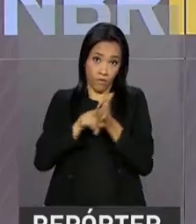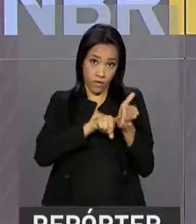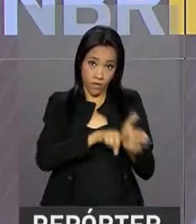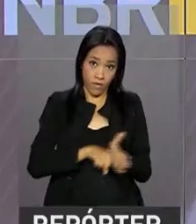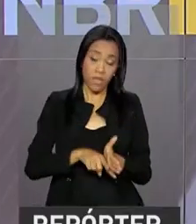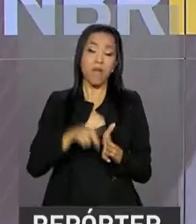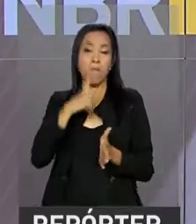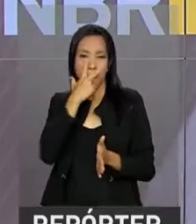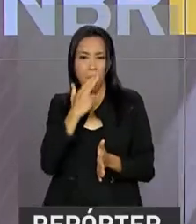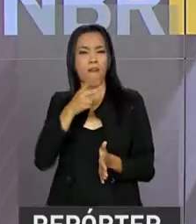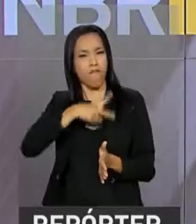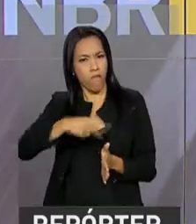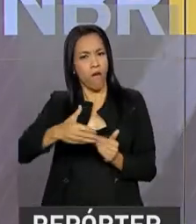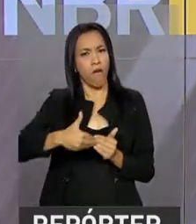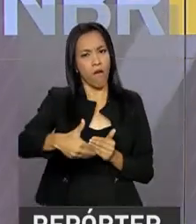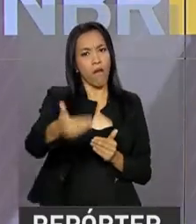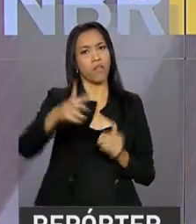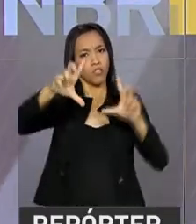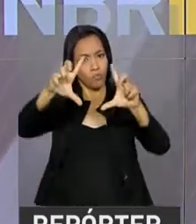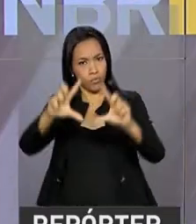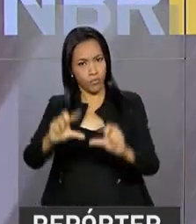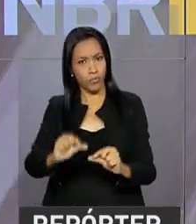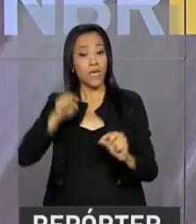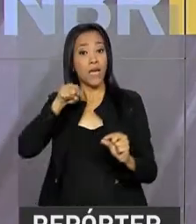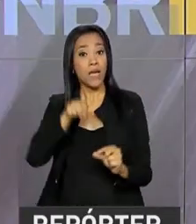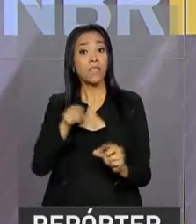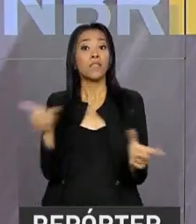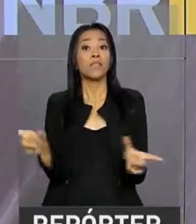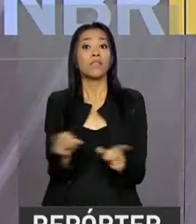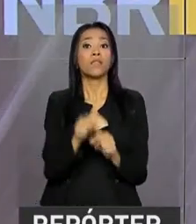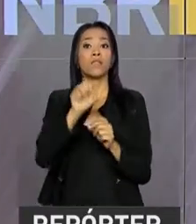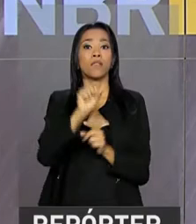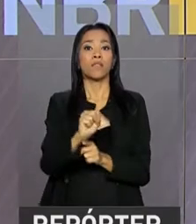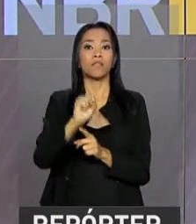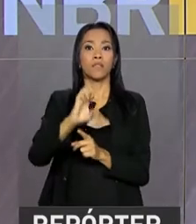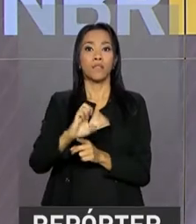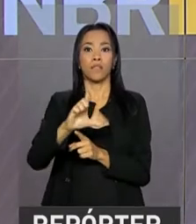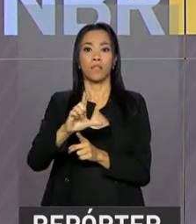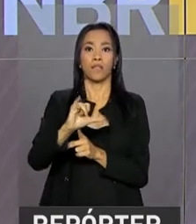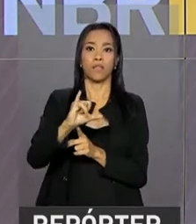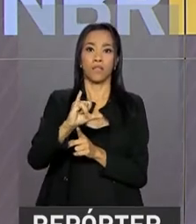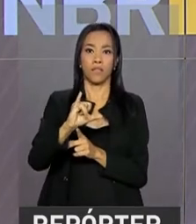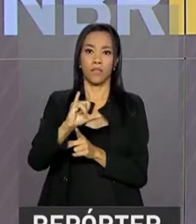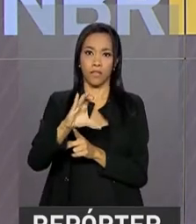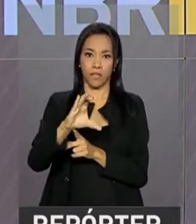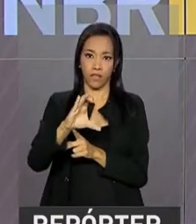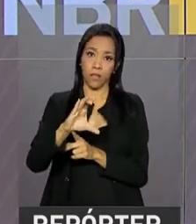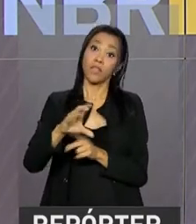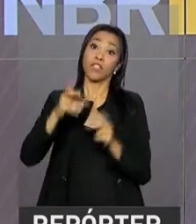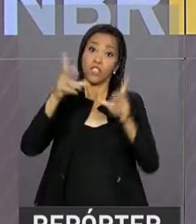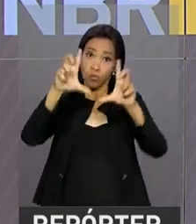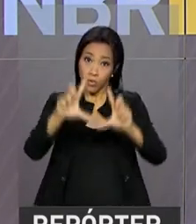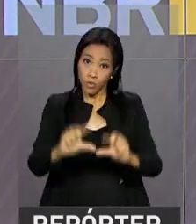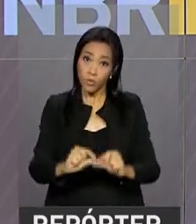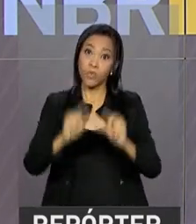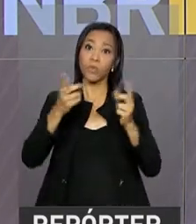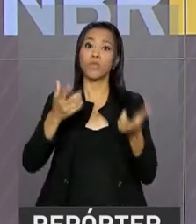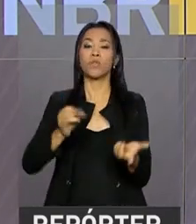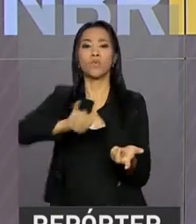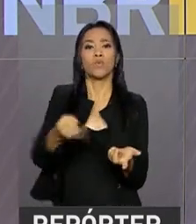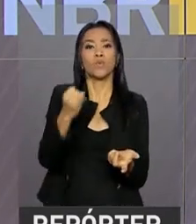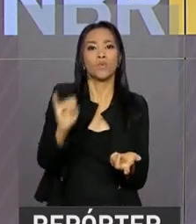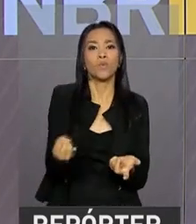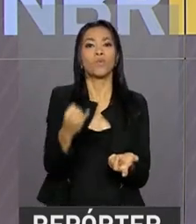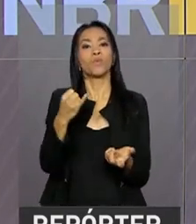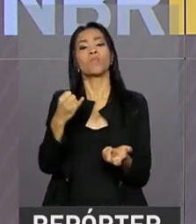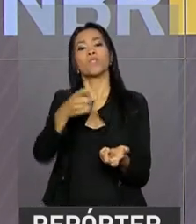A redução da Selic estimula a economia porque juros menores impulsionam a produção e o consumo em